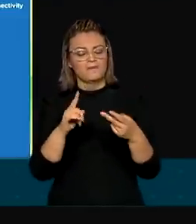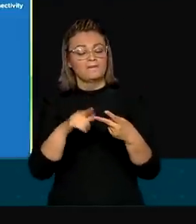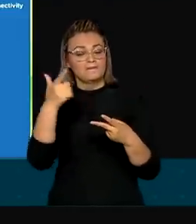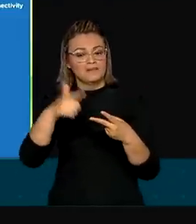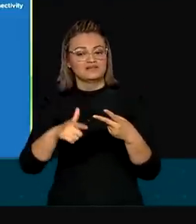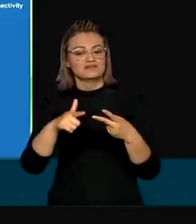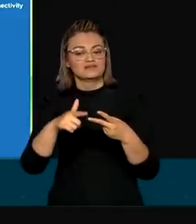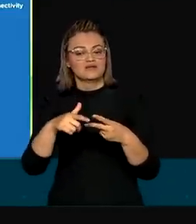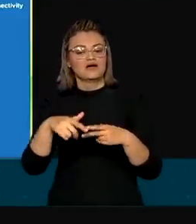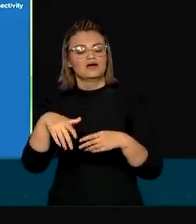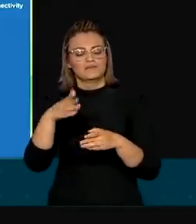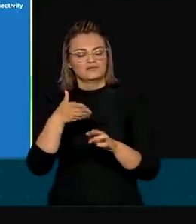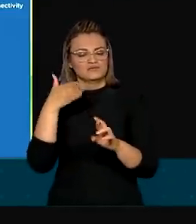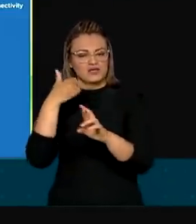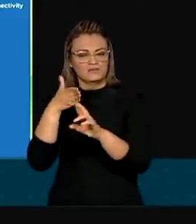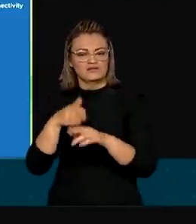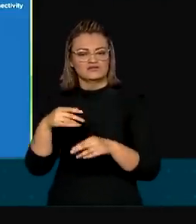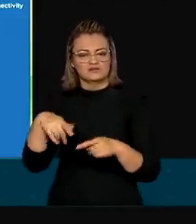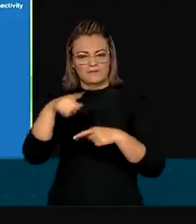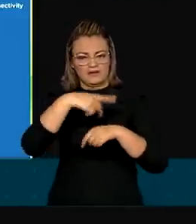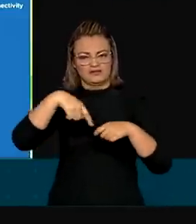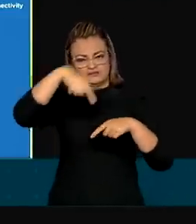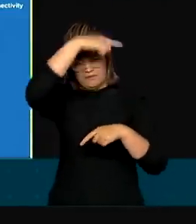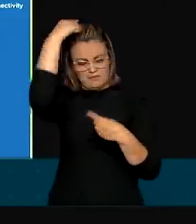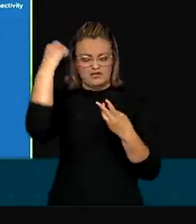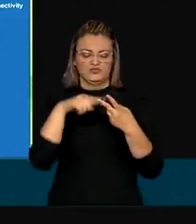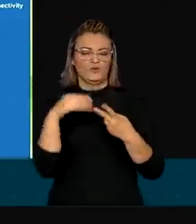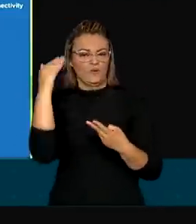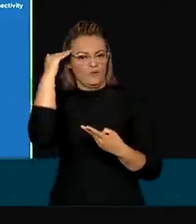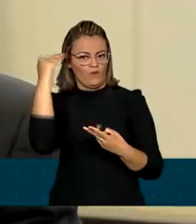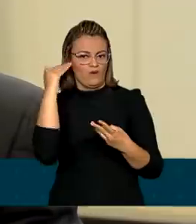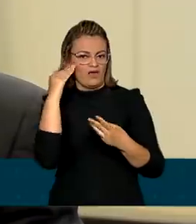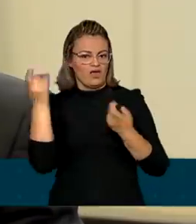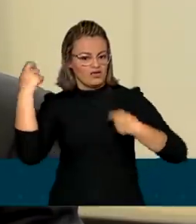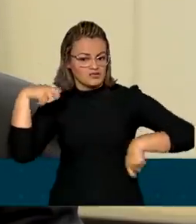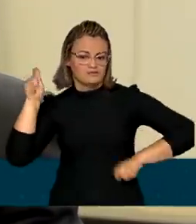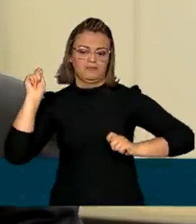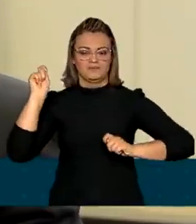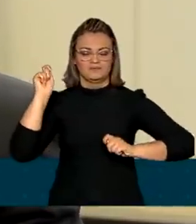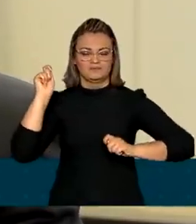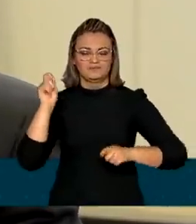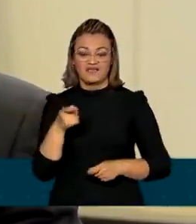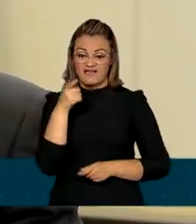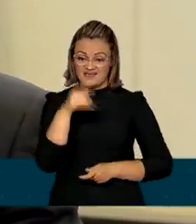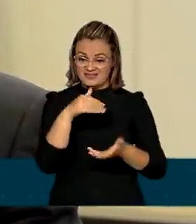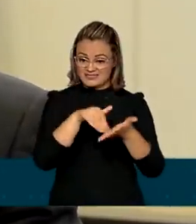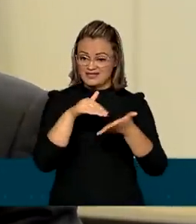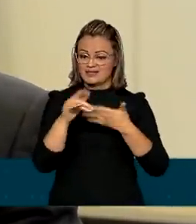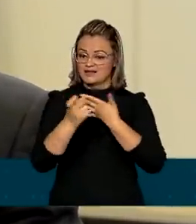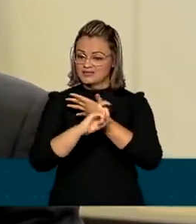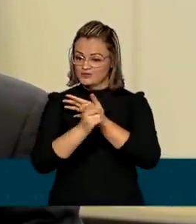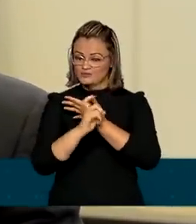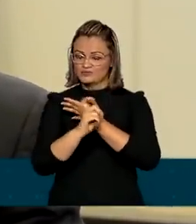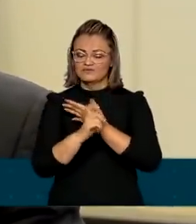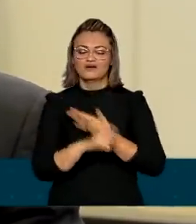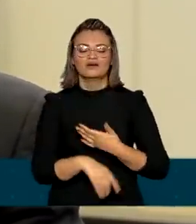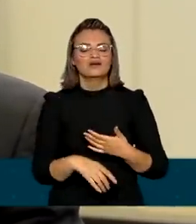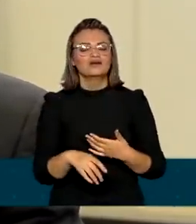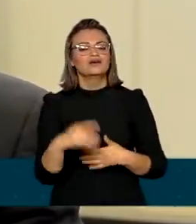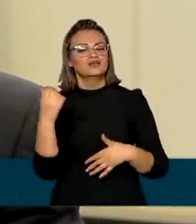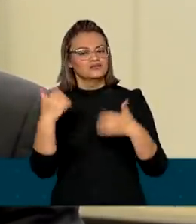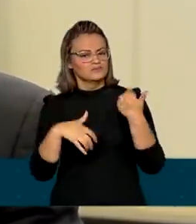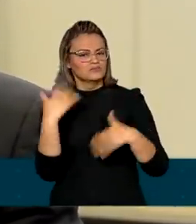virtualmente representantes do México, Coreia do Sul e Espanha. O secretário-executivo do Ministério das Comunicações